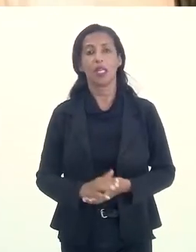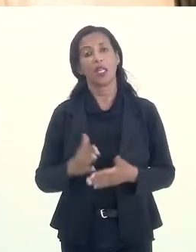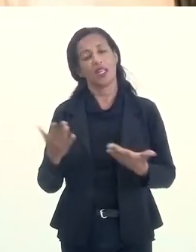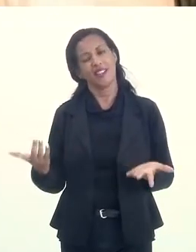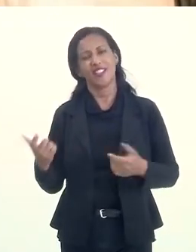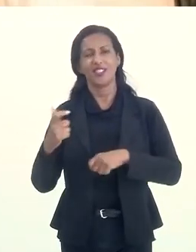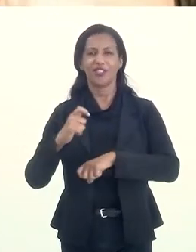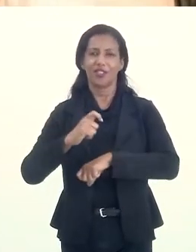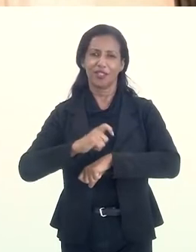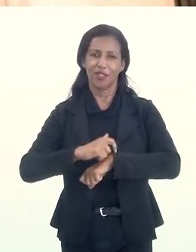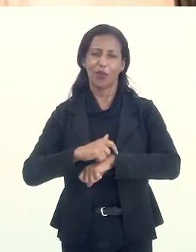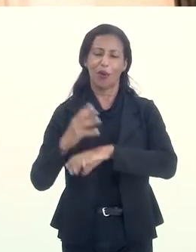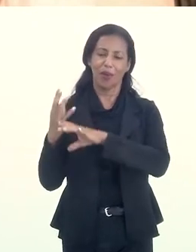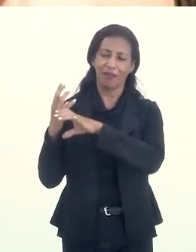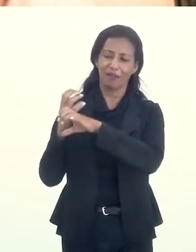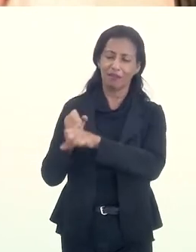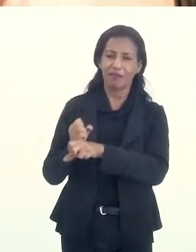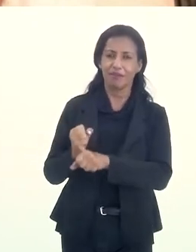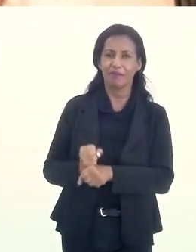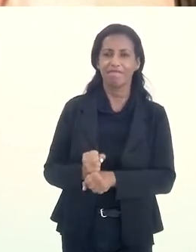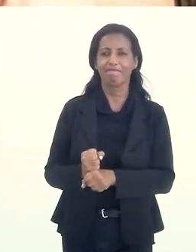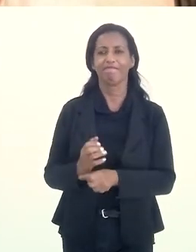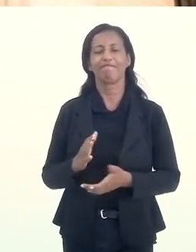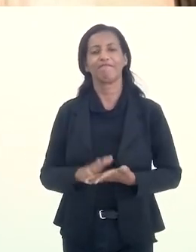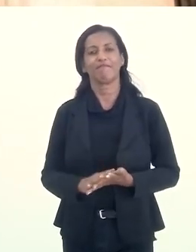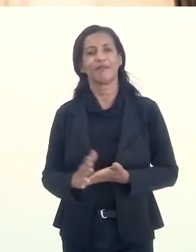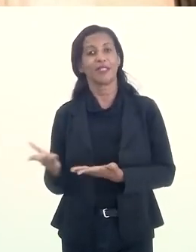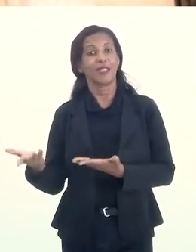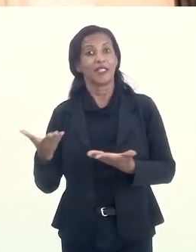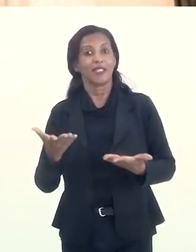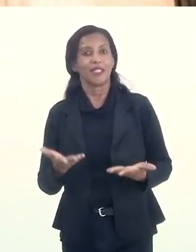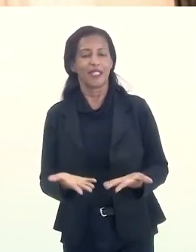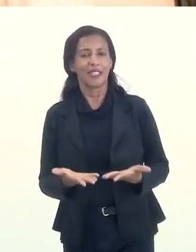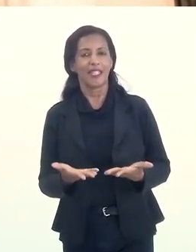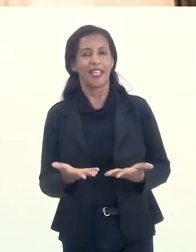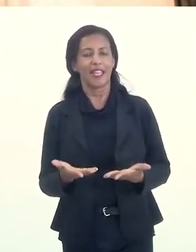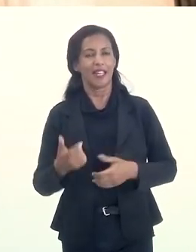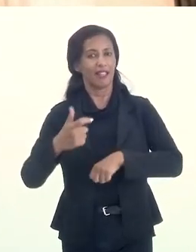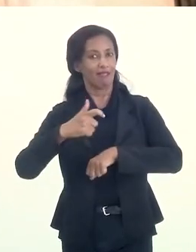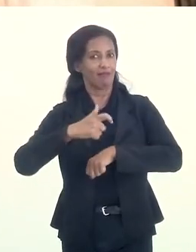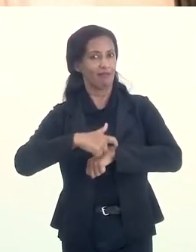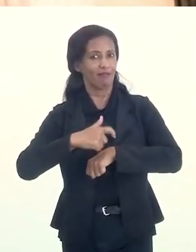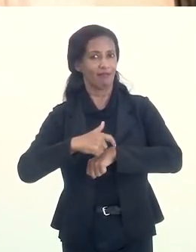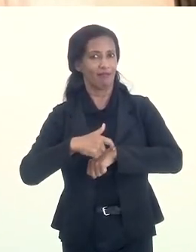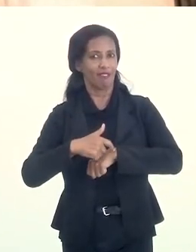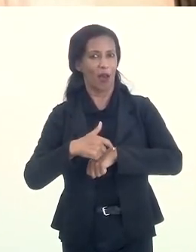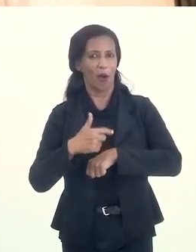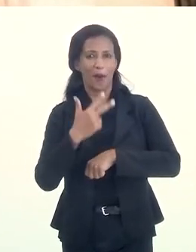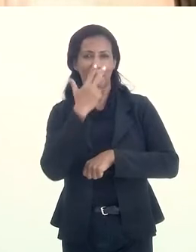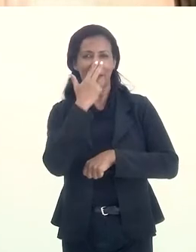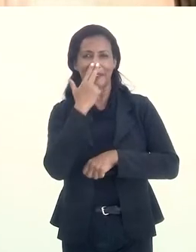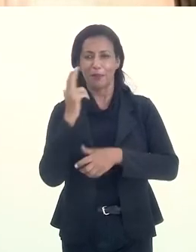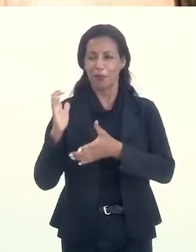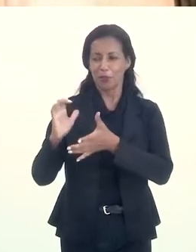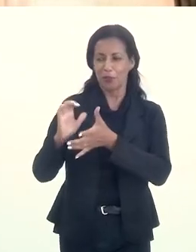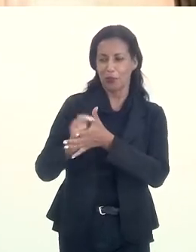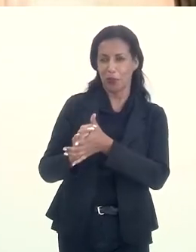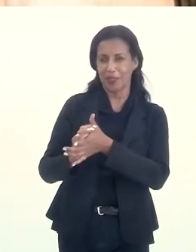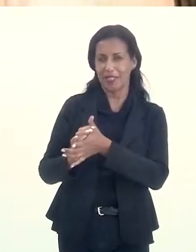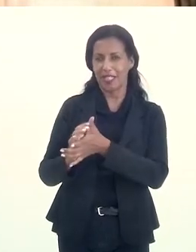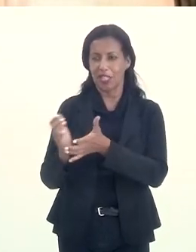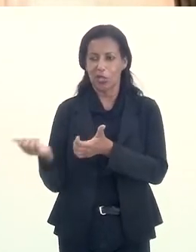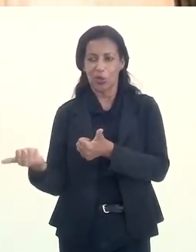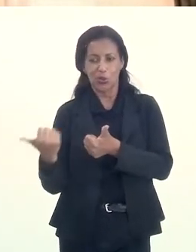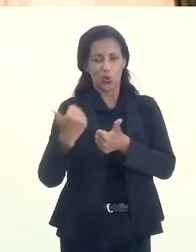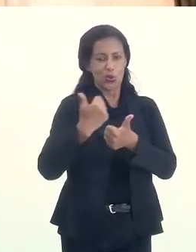um ponto em que a contabilidade, que era, na ocasião, digamos, uma esposa, serve o